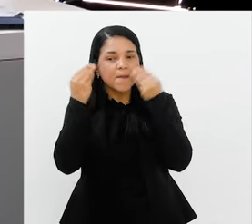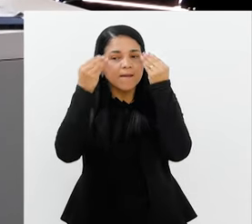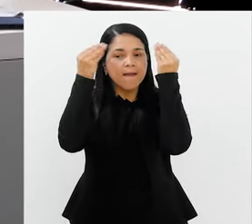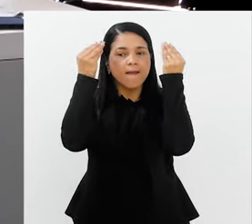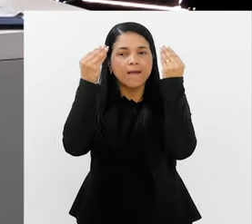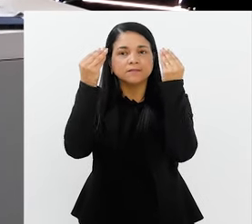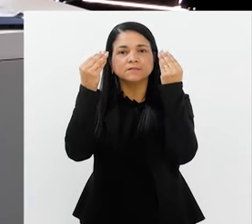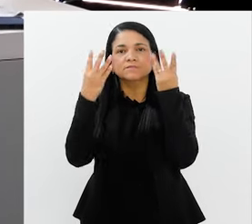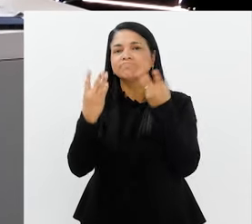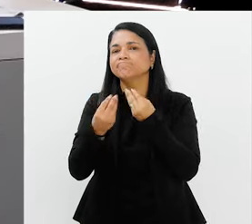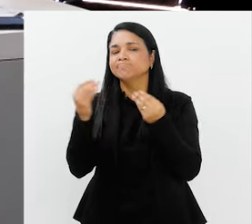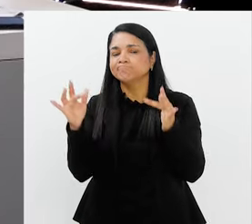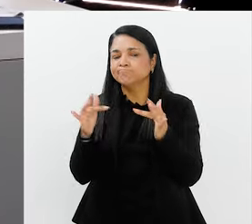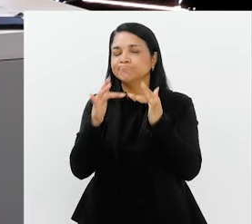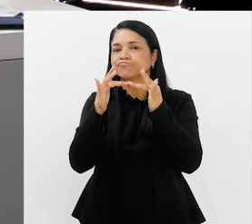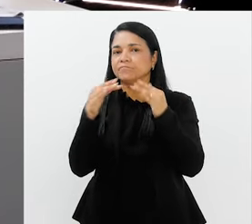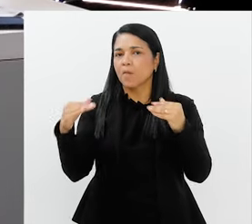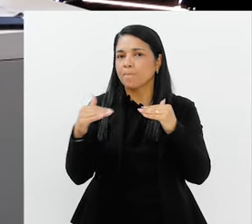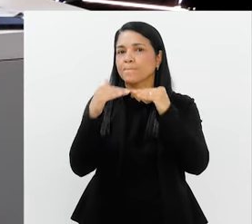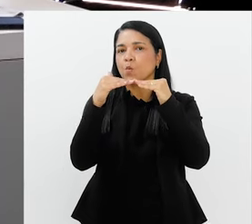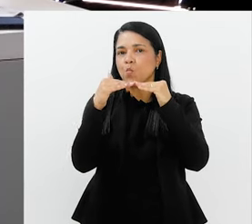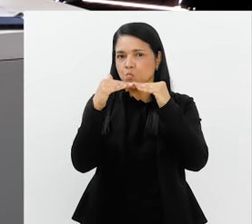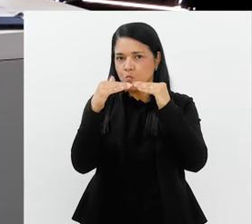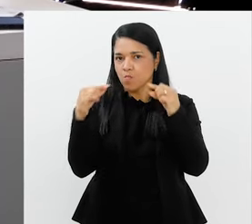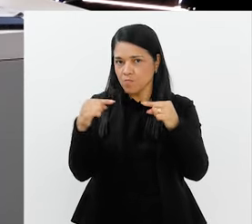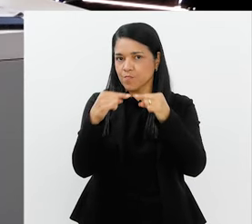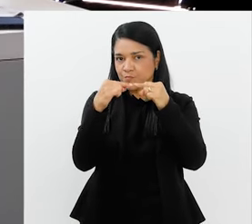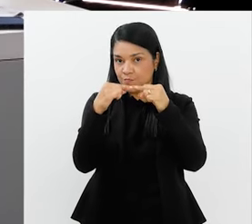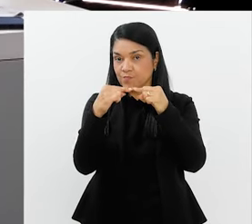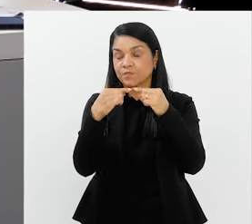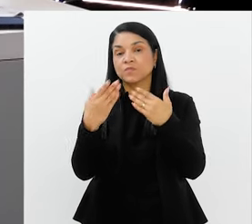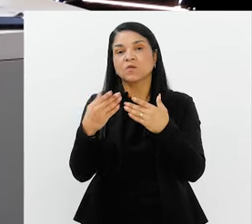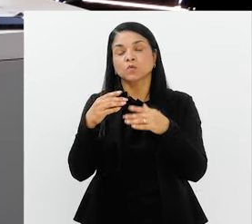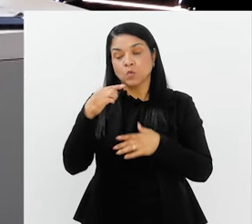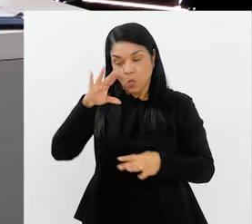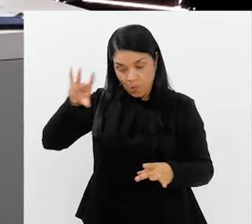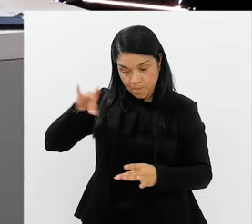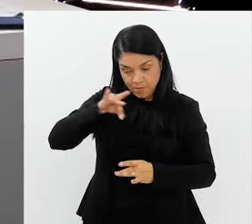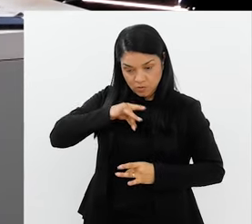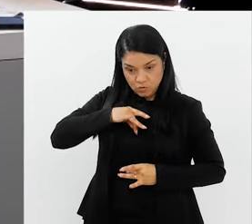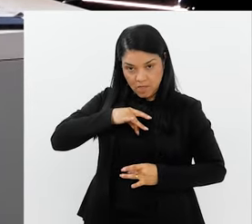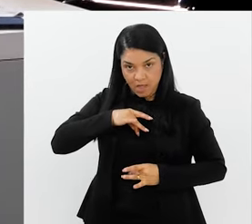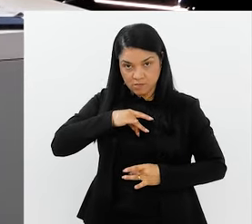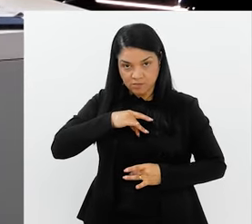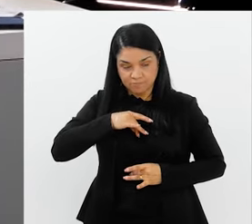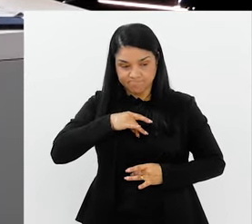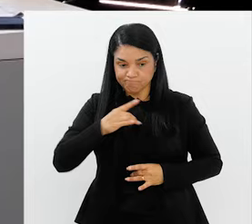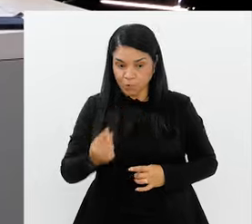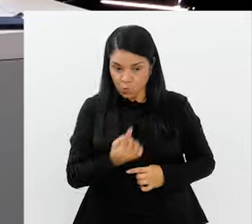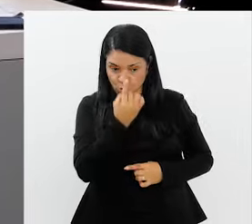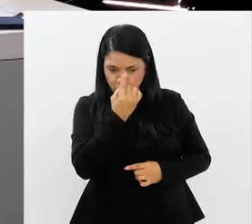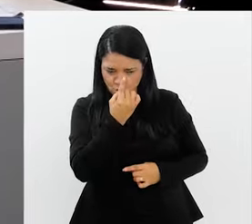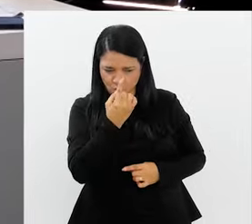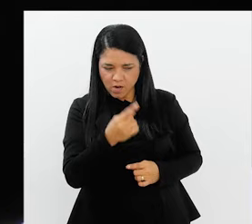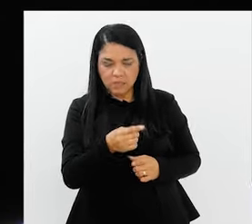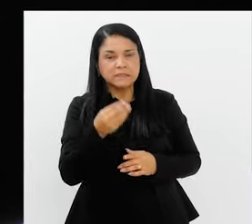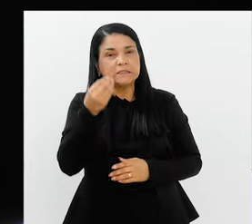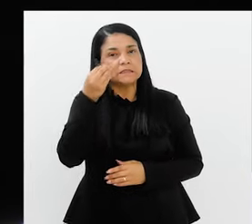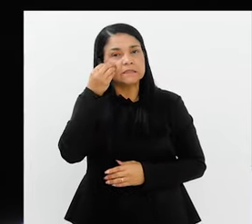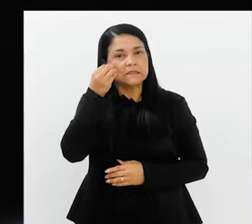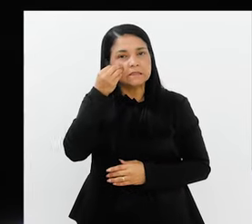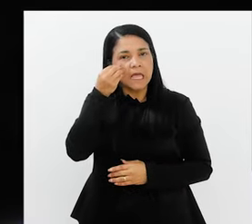a avenida. Quando a gente fala de um personagem específico, normalmente a gente faz um